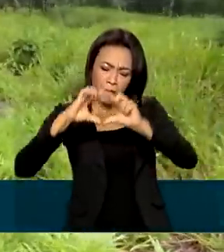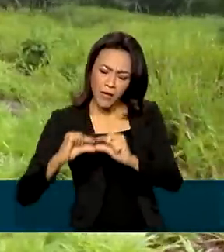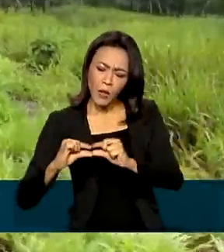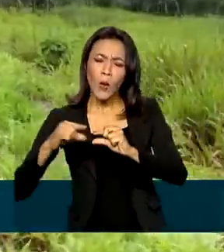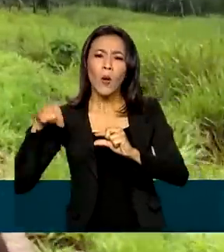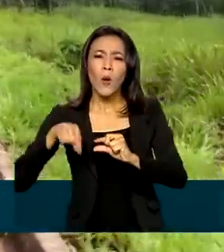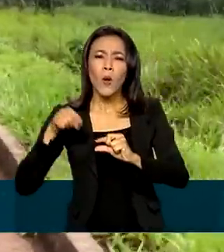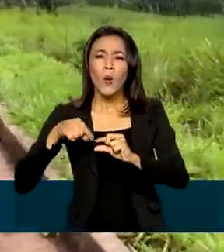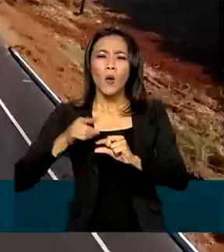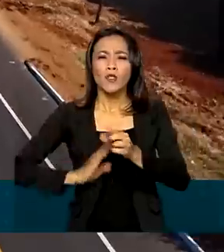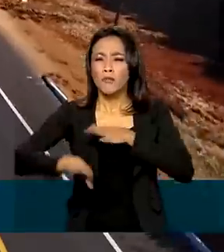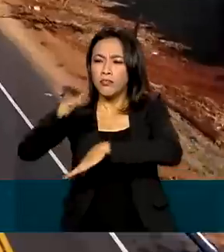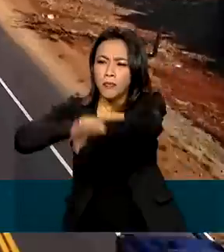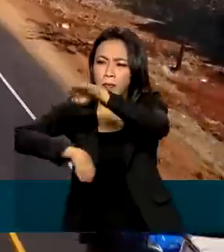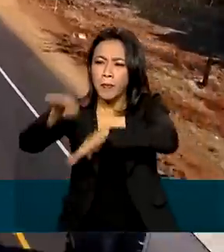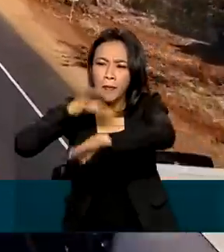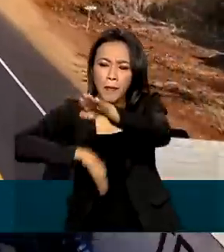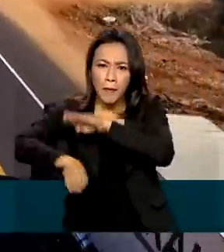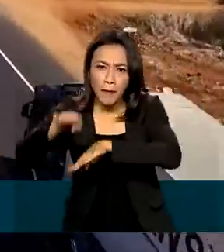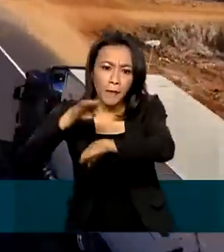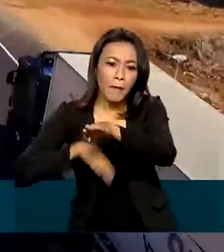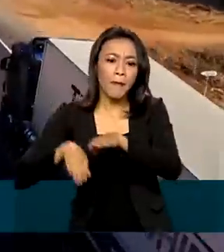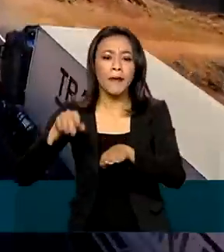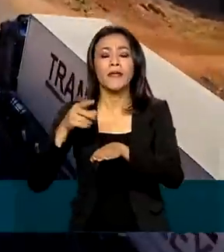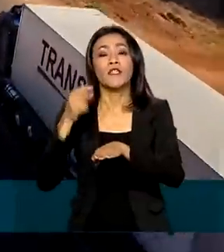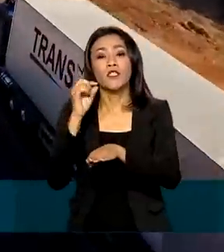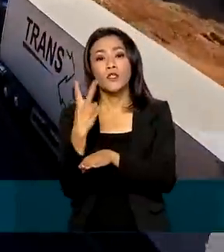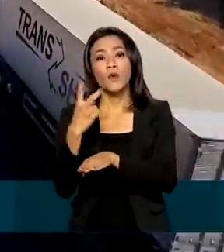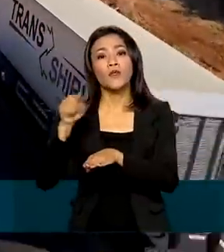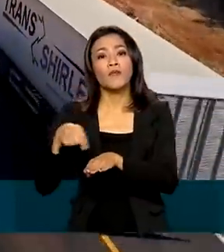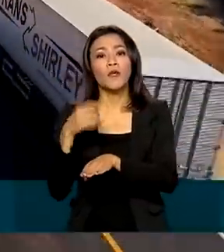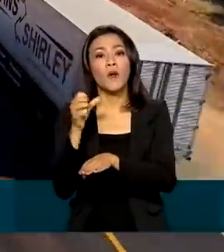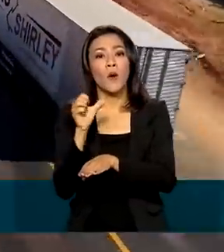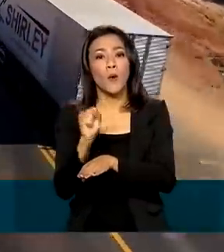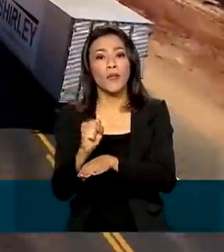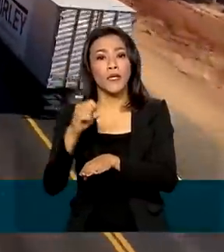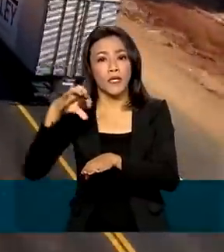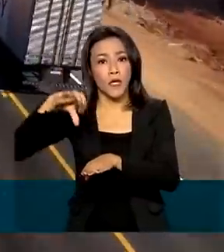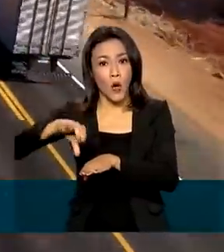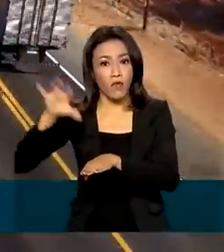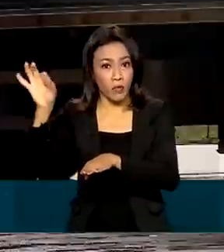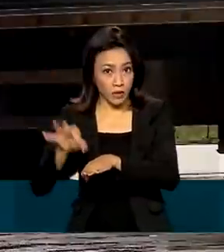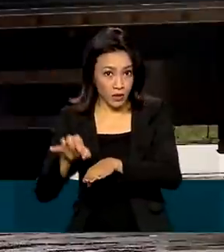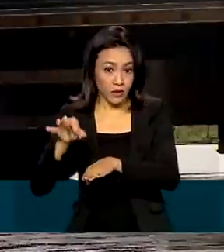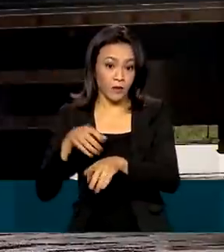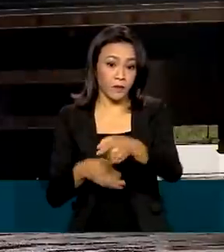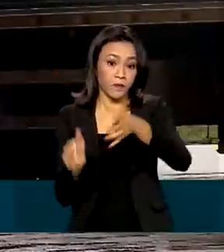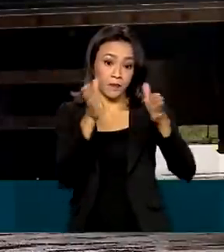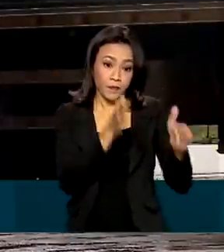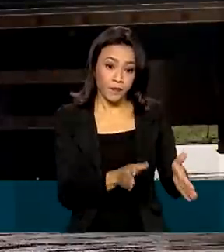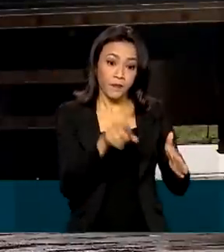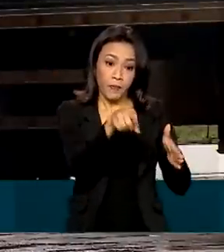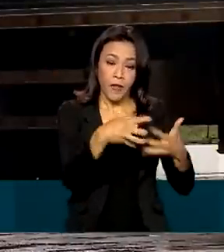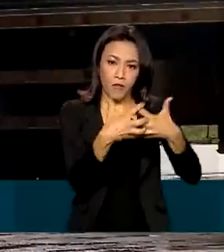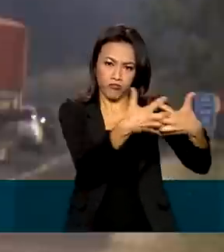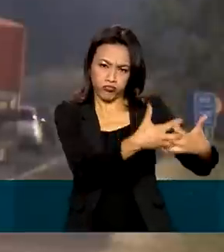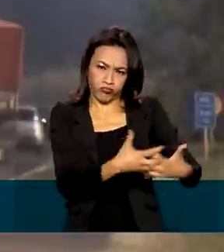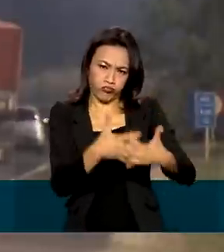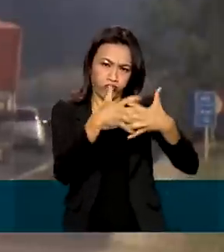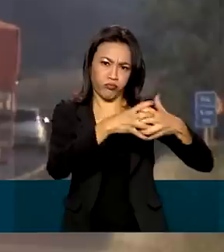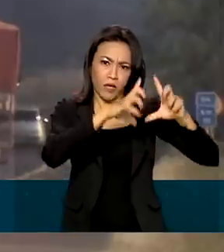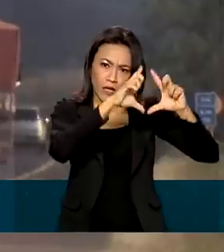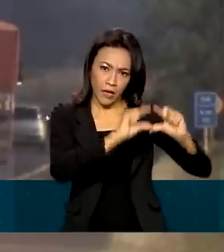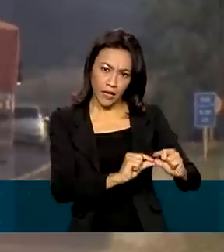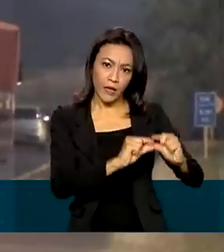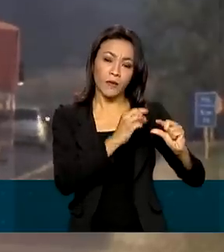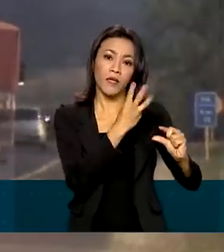transporte rodoviário de carga de lotação de 2,89%. Para veículo automotor de cargas, o frete caiu